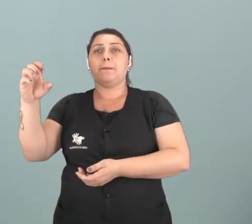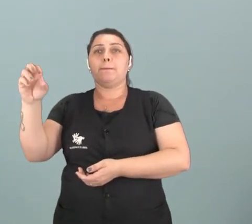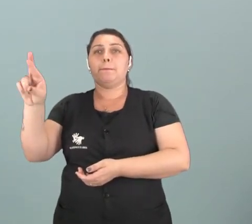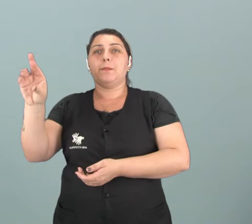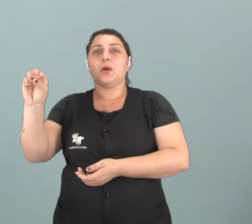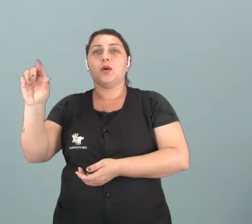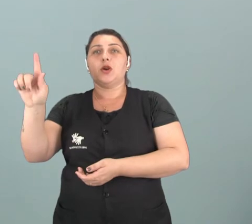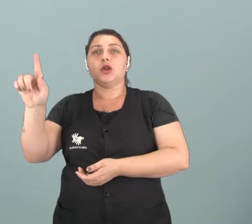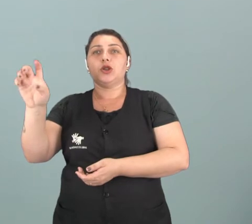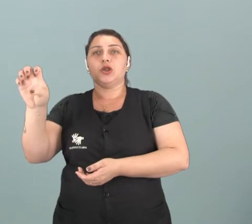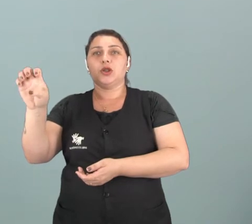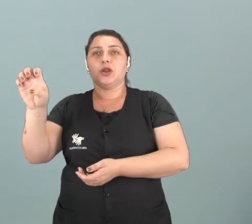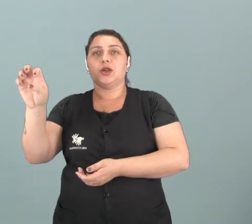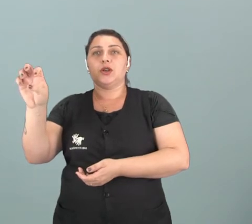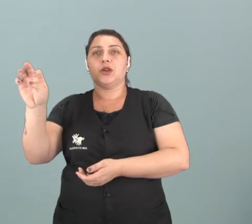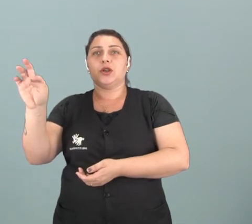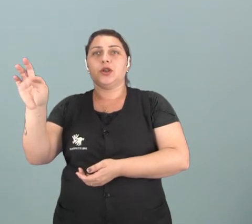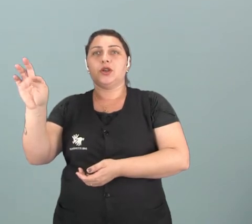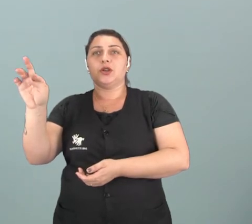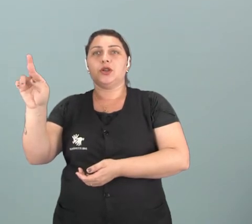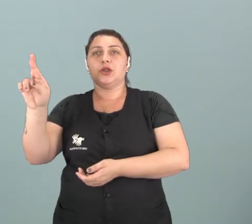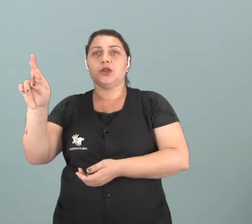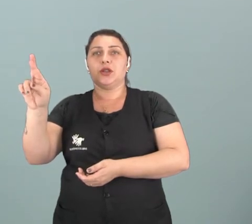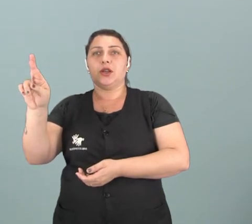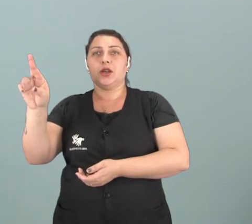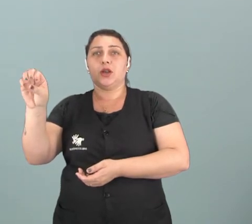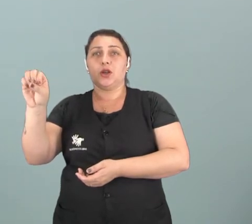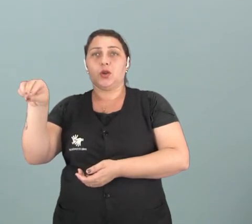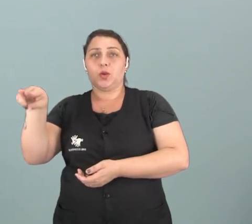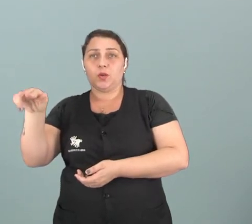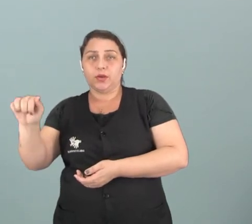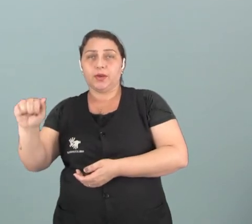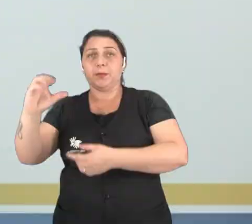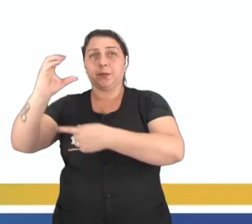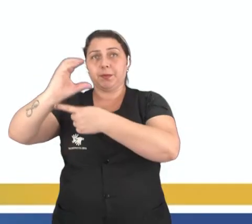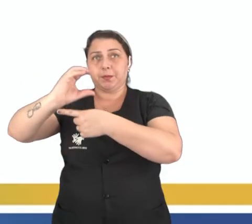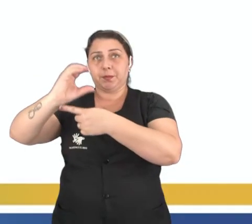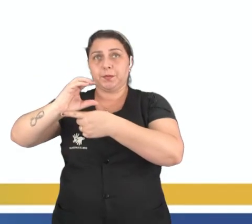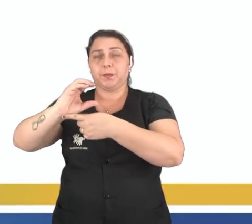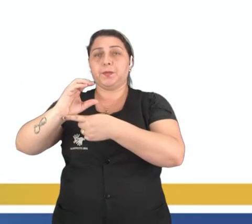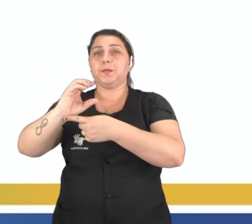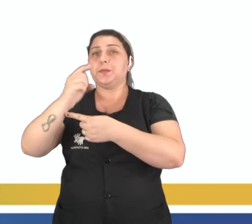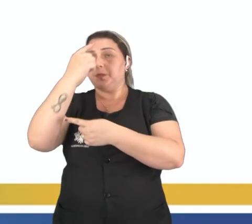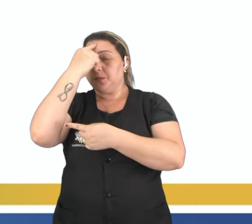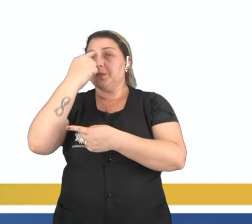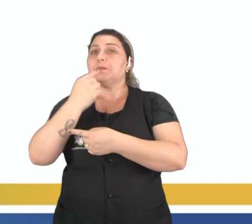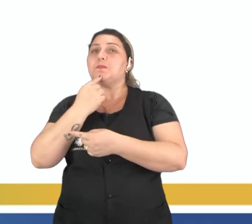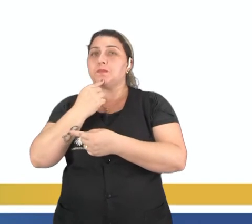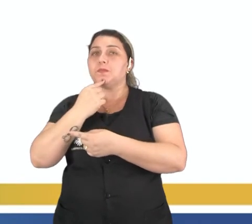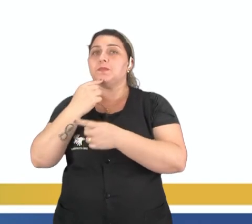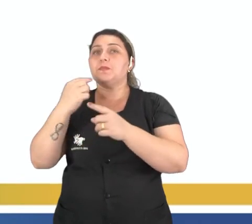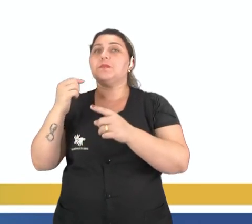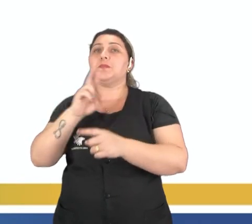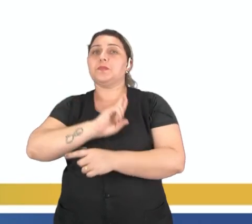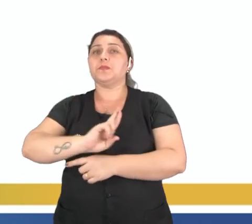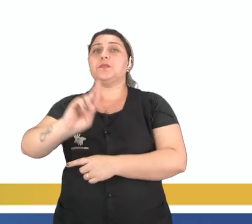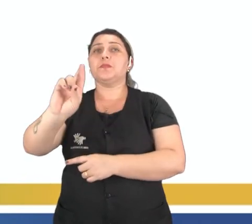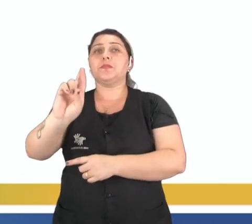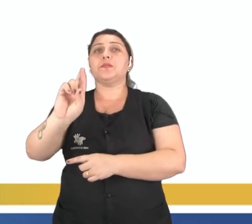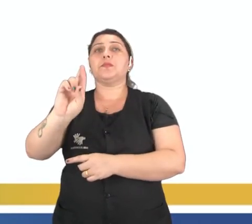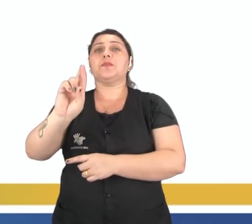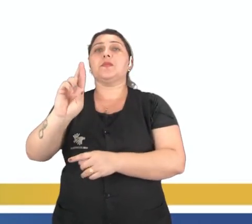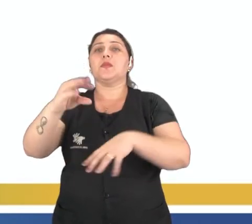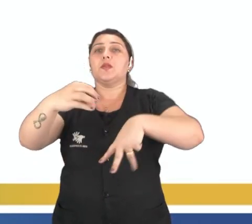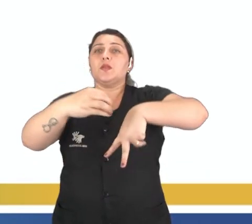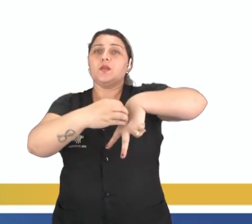as principais funções desse órgão, tá? E a letra C, a figura acima representa os órgãos internos ou